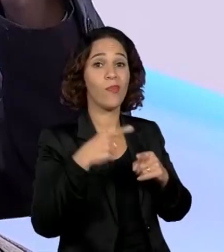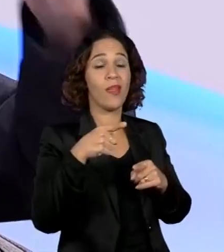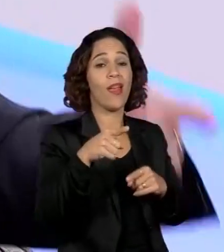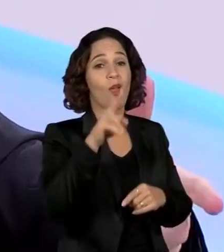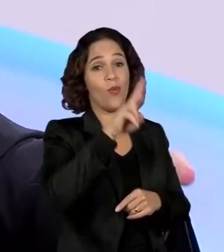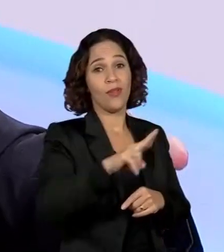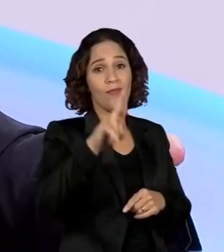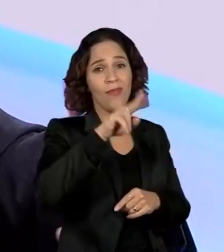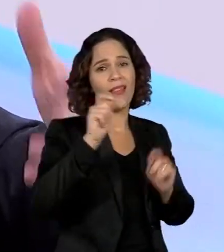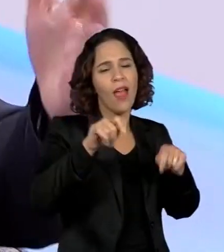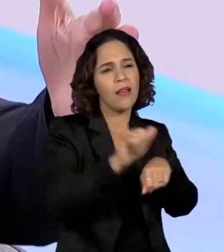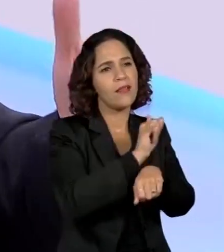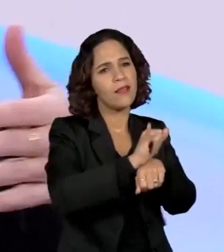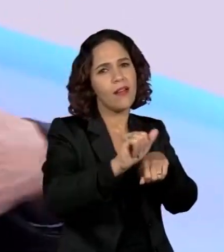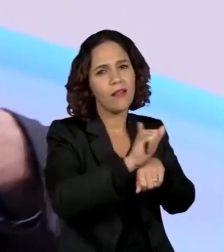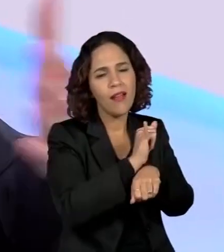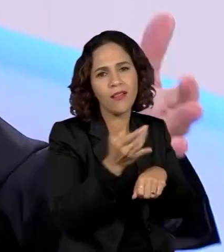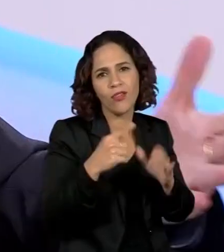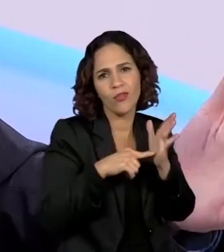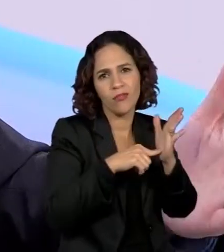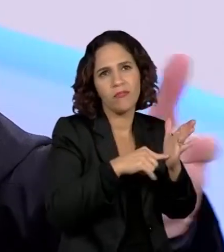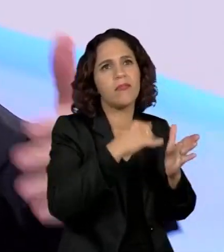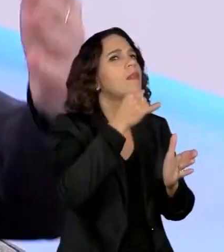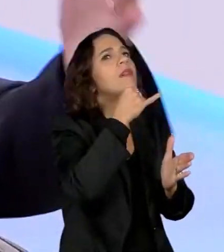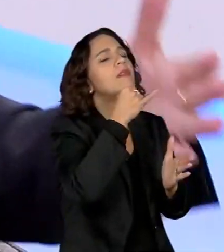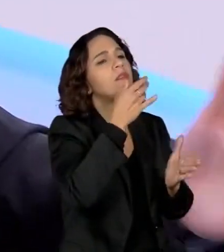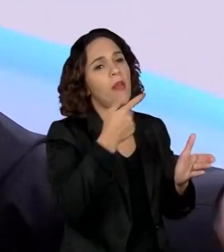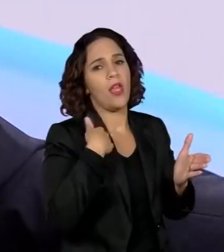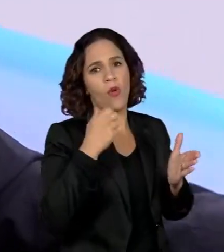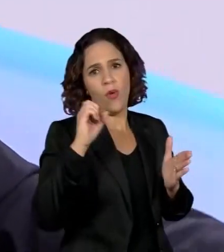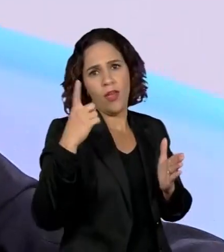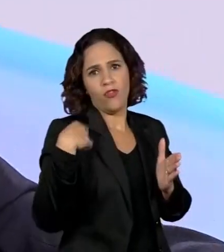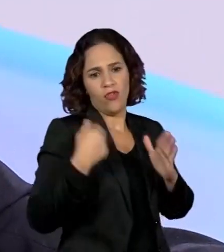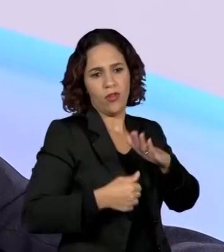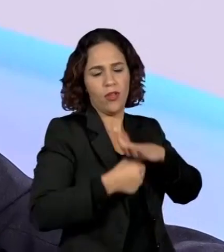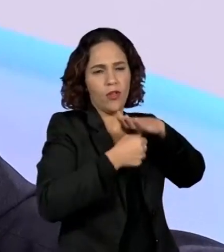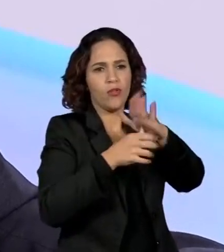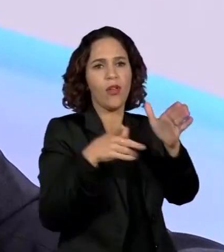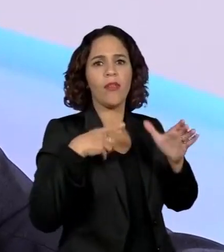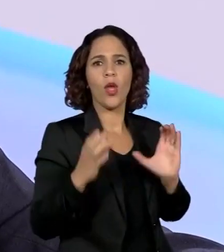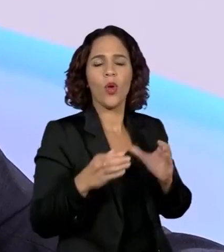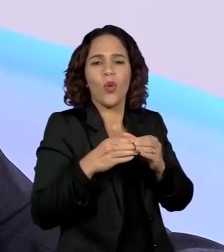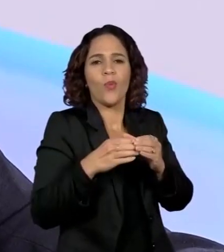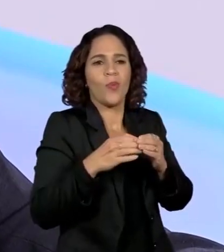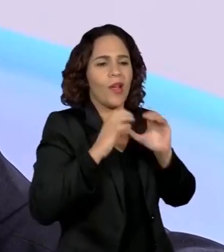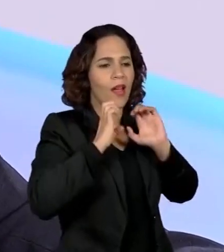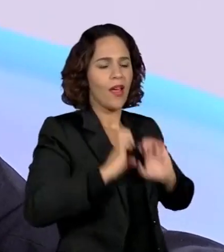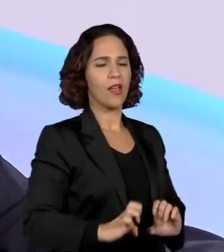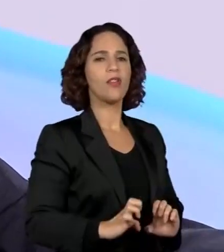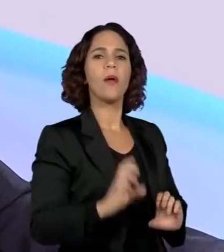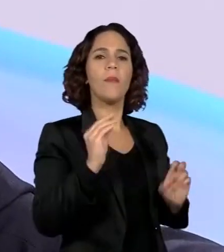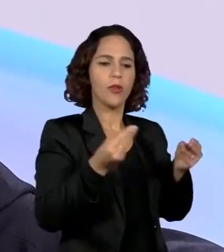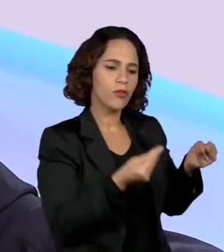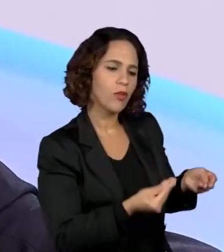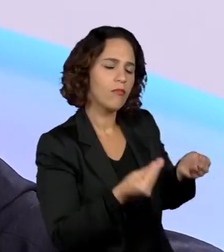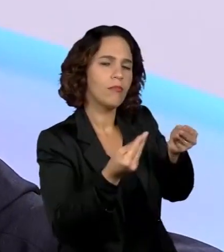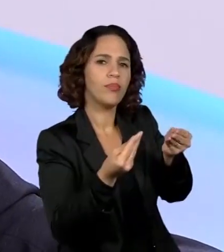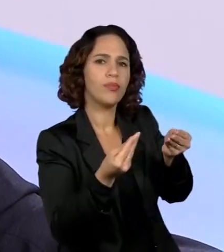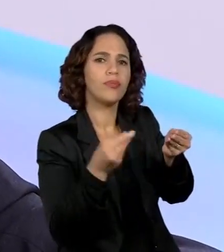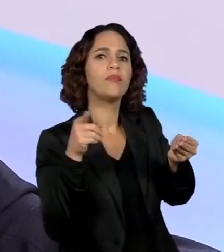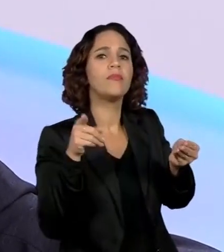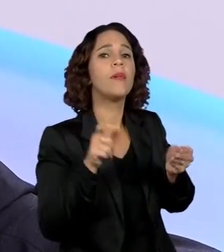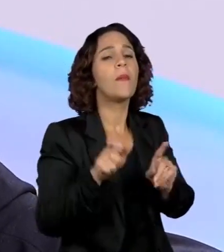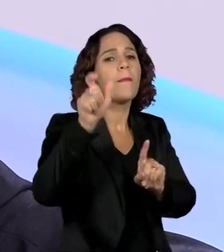instrumentos para isso. Por exemplo, existe uma, eu fui para o reitor, tem uma comissão de ética, a qual você pode submeter e onde esta pessoa